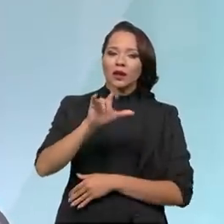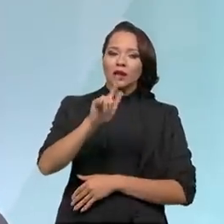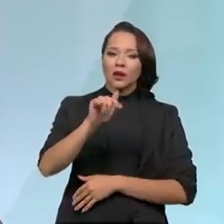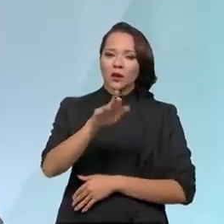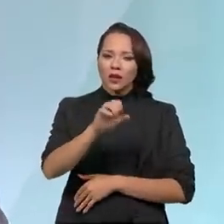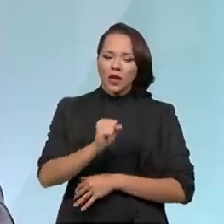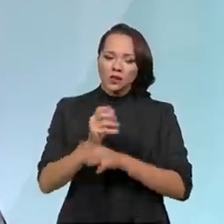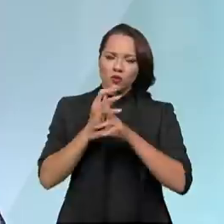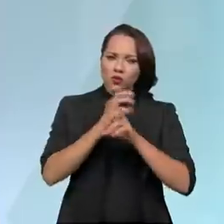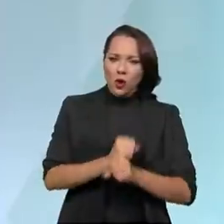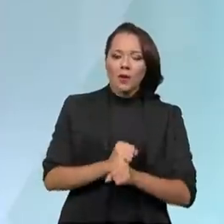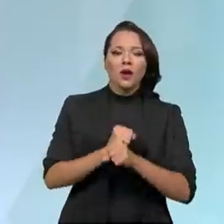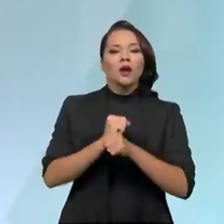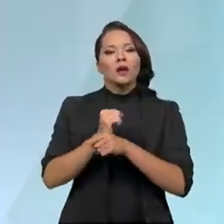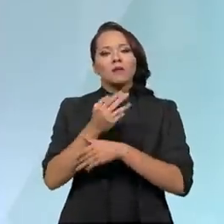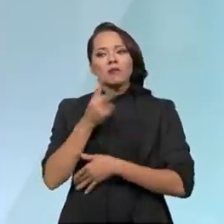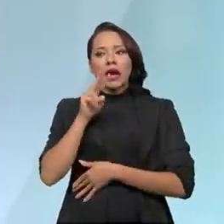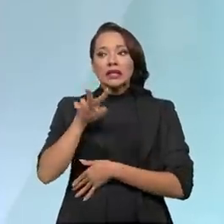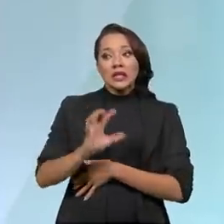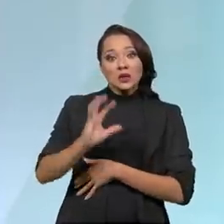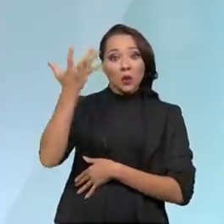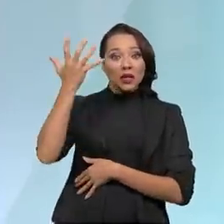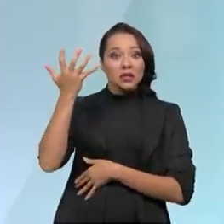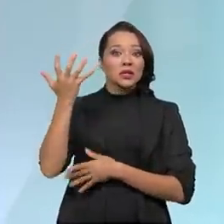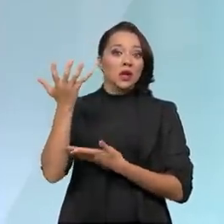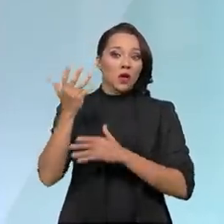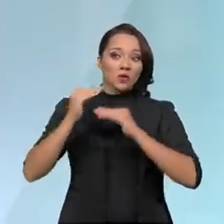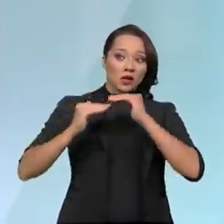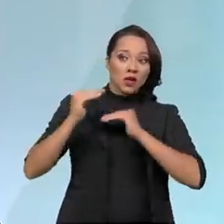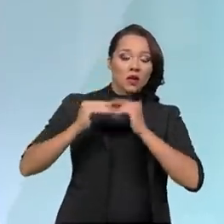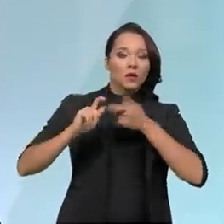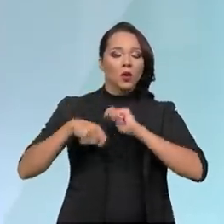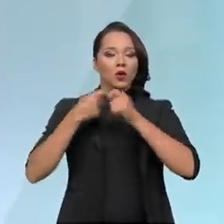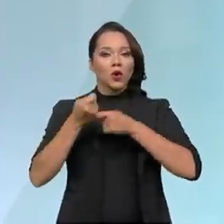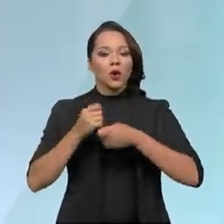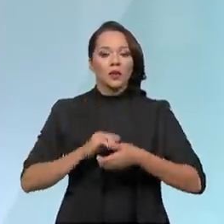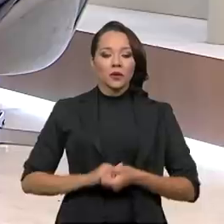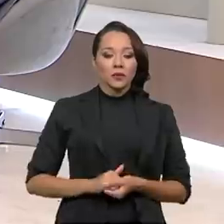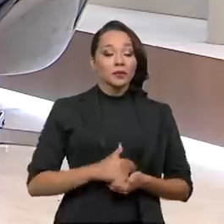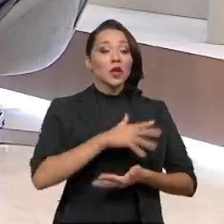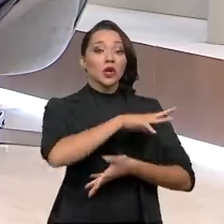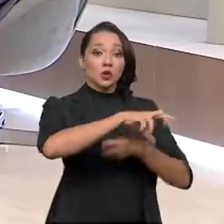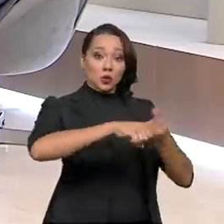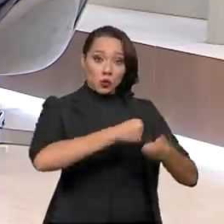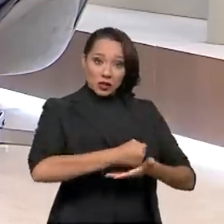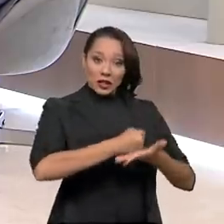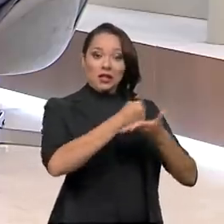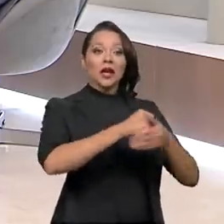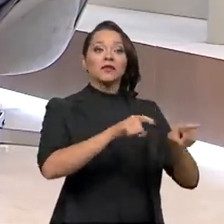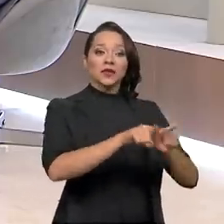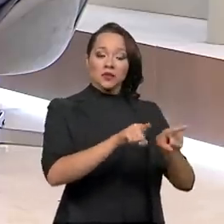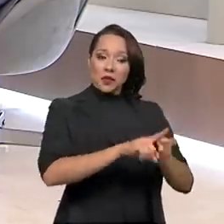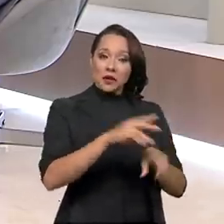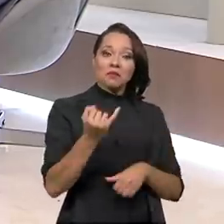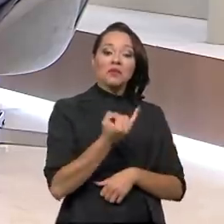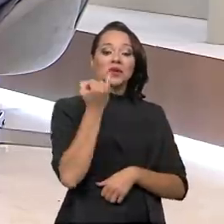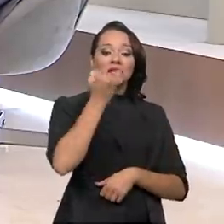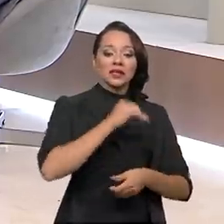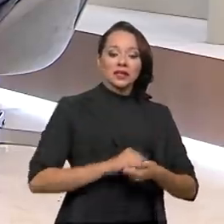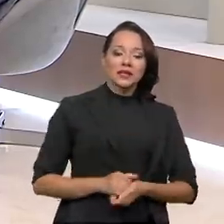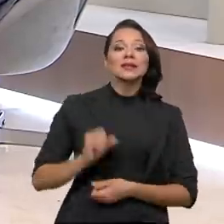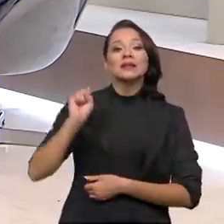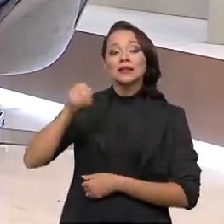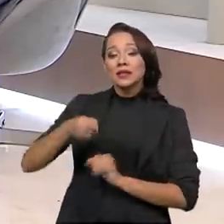para fazer frente a determinadas situações de reequilíbrio econômico e financeiro. Sustentáveis, que é uma questão importante também. Sustentáveis. A gente